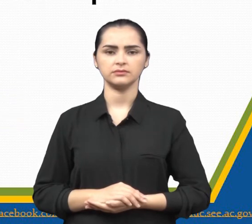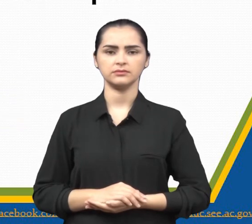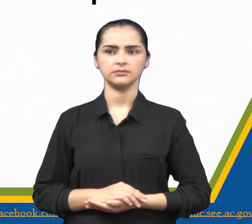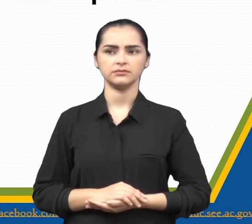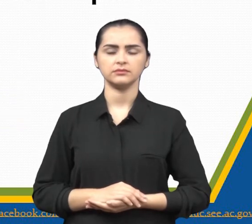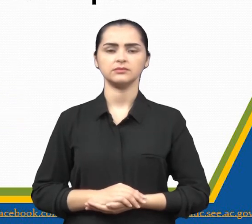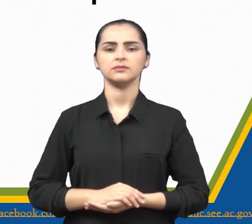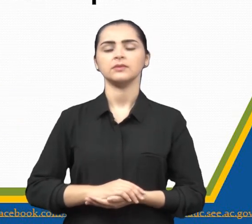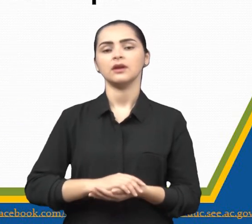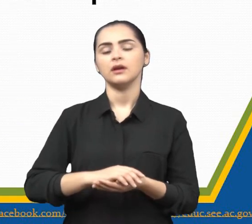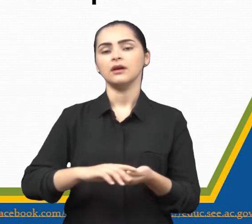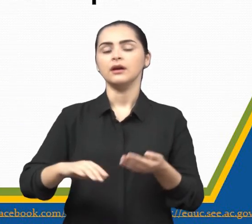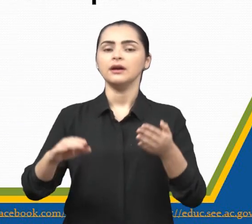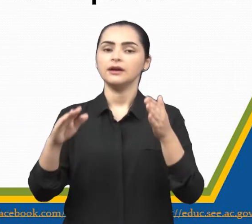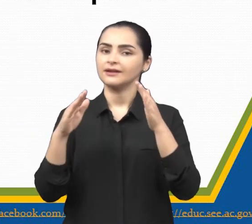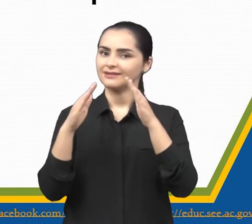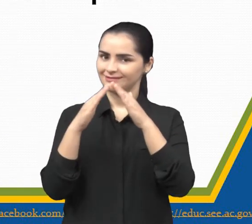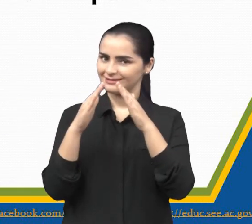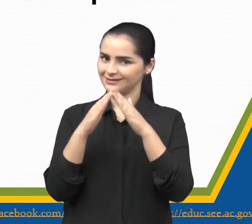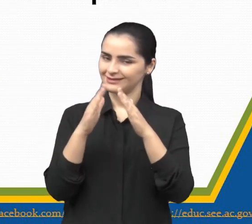Atividade de casa. Vamos lá.